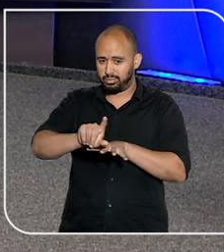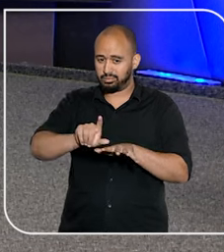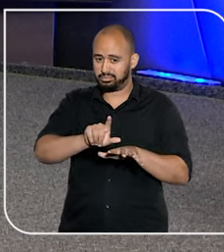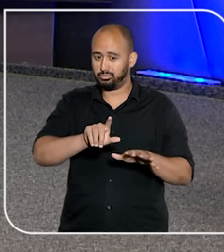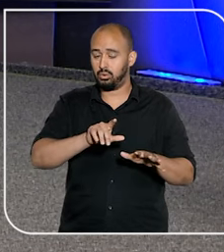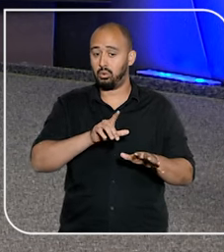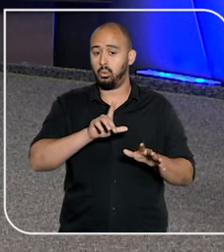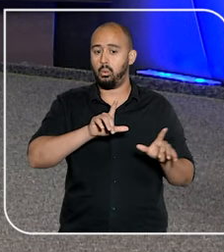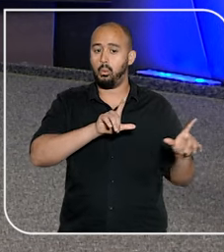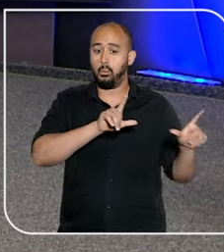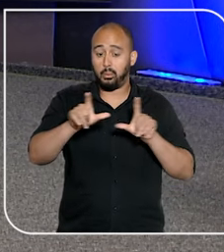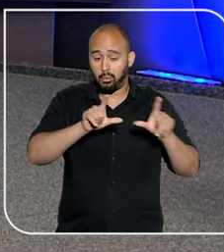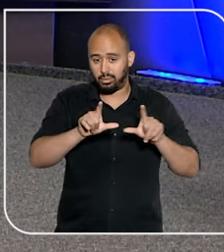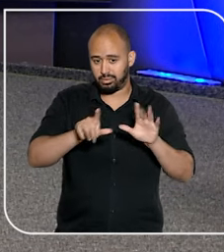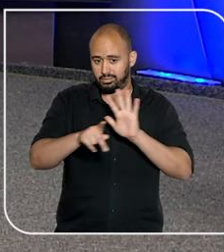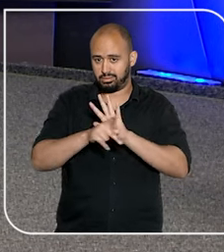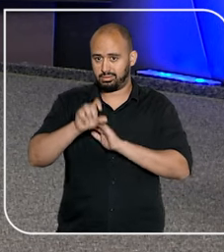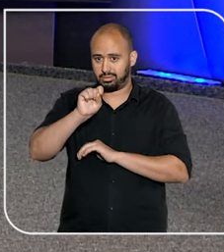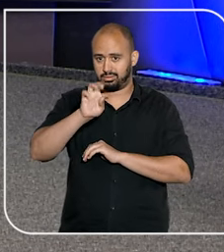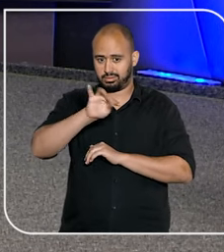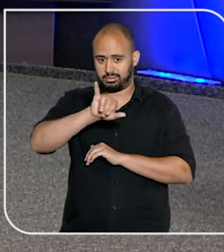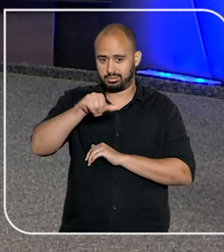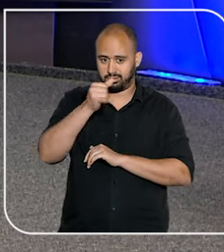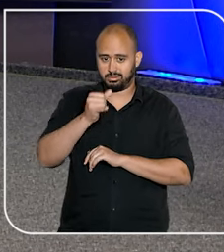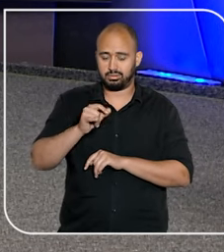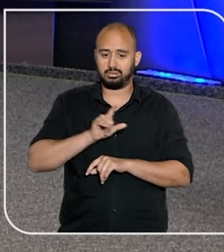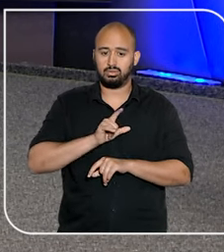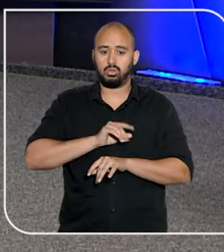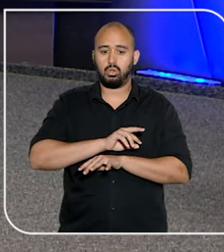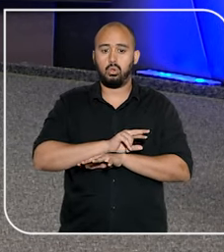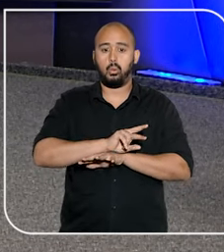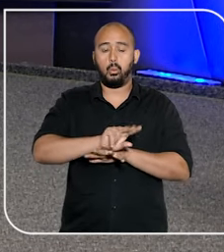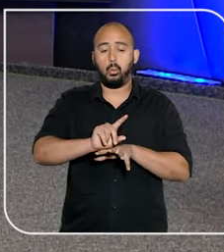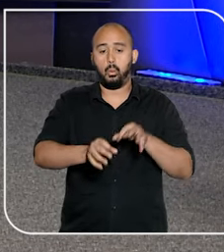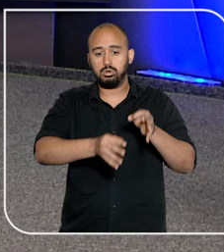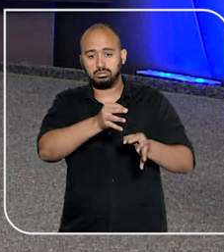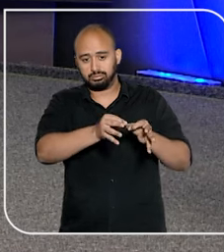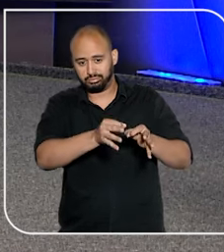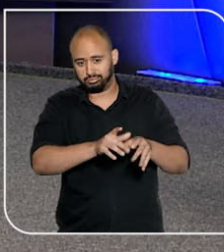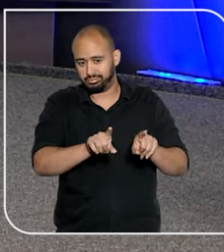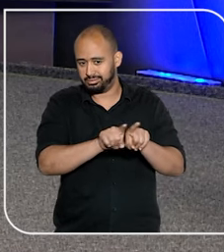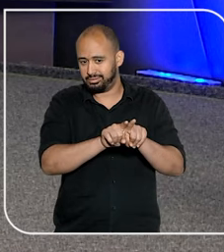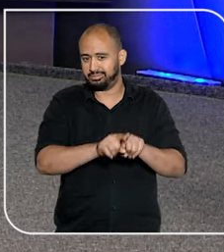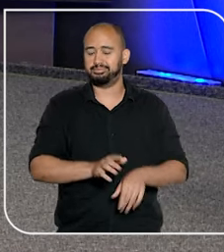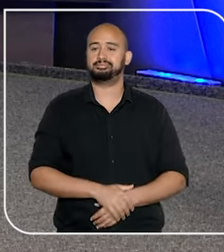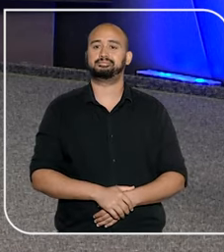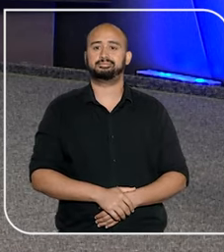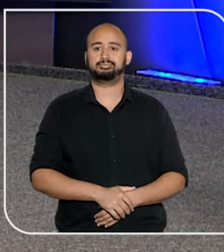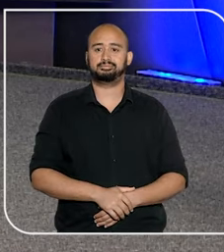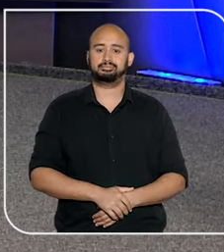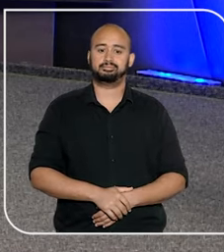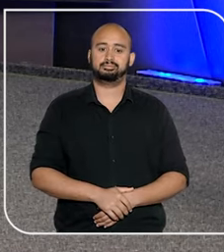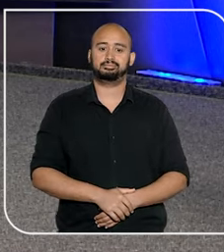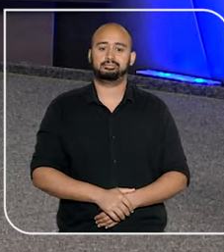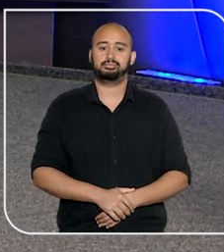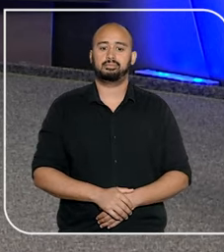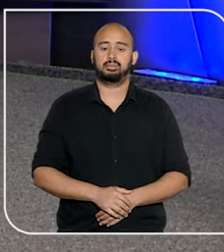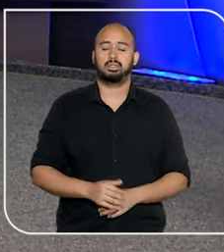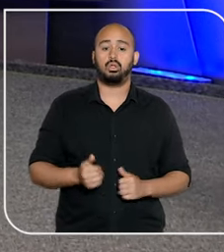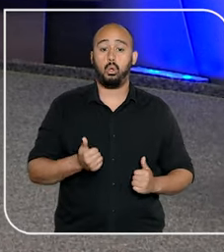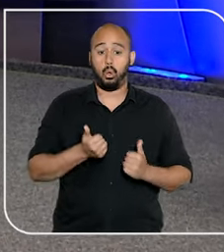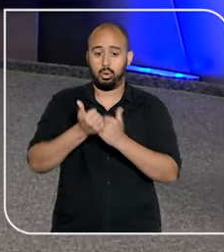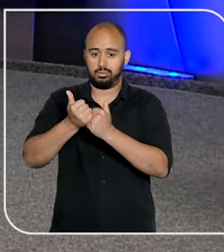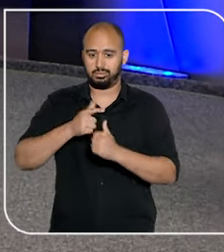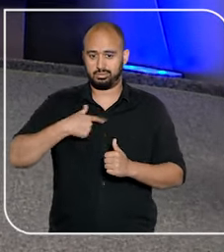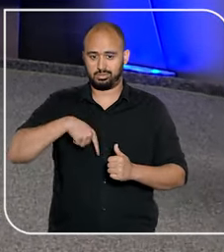todas as edições do STJ Notícias e muitos outros conteúdos jurídicos bem bacanas. Nos